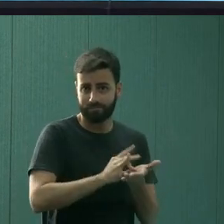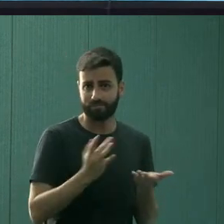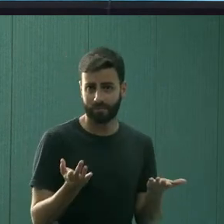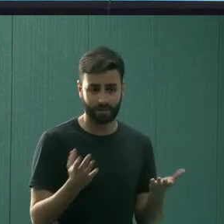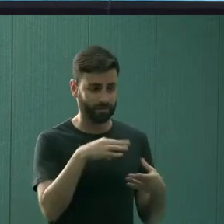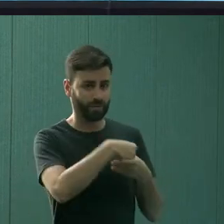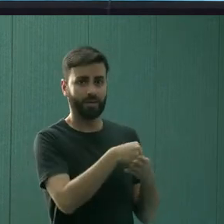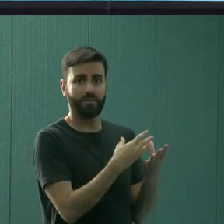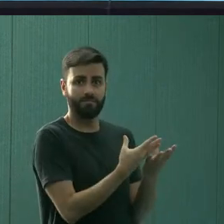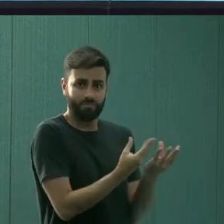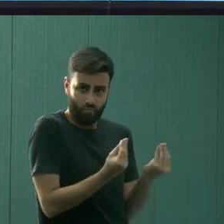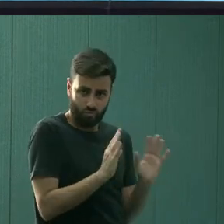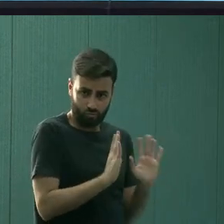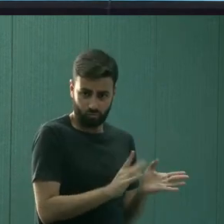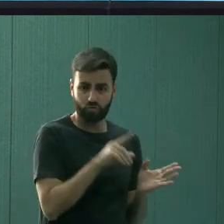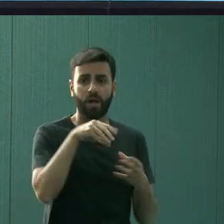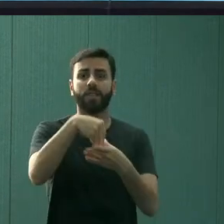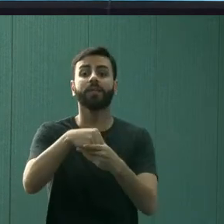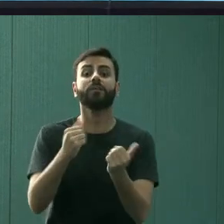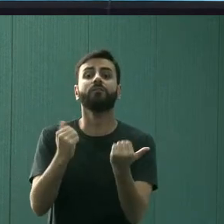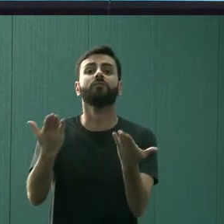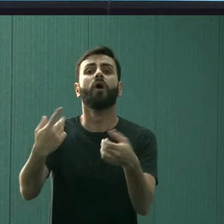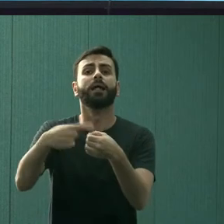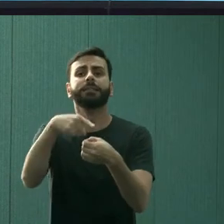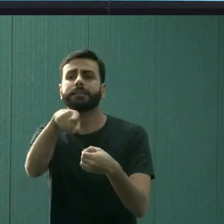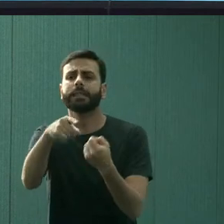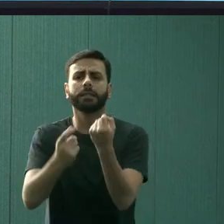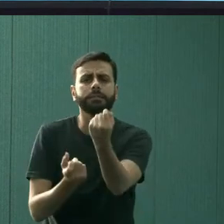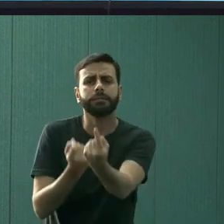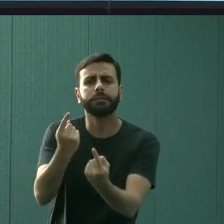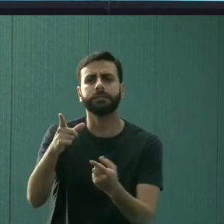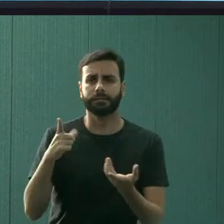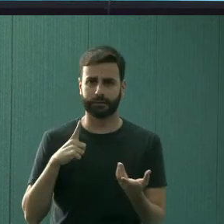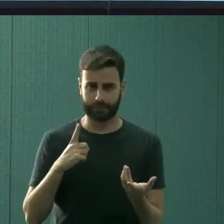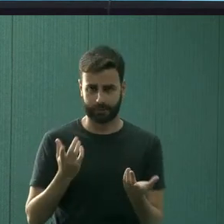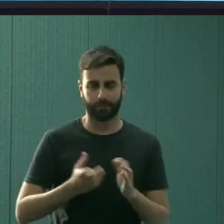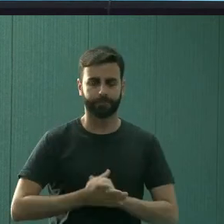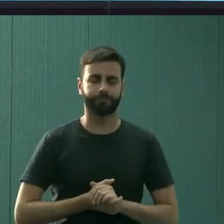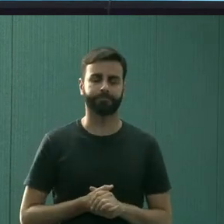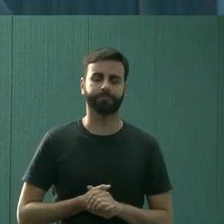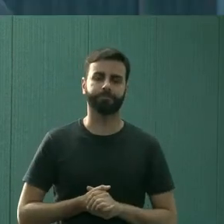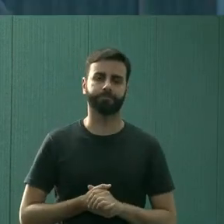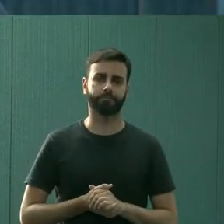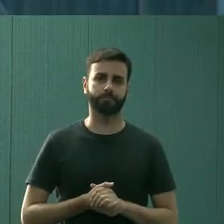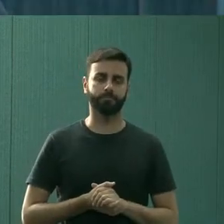cidade, em termos do atendimento como a gente faz, um atendimento ambulatorial.